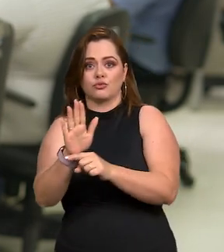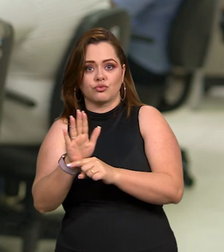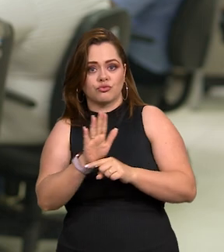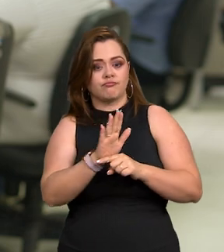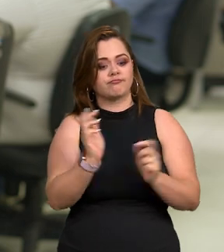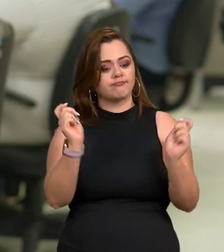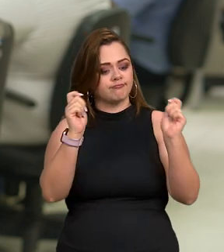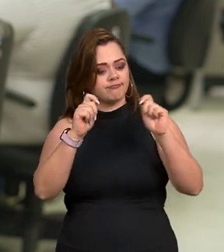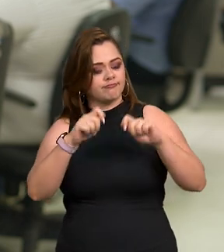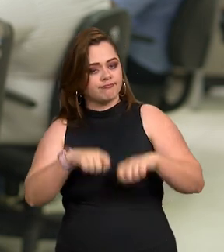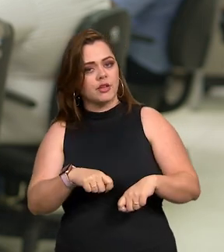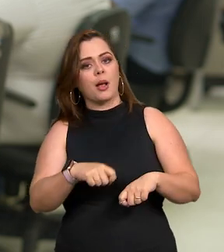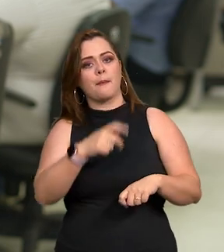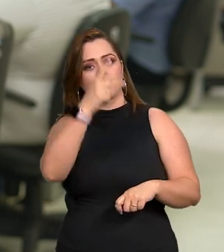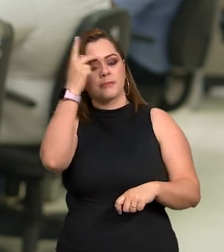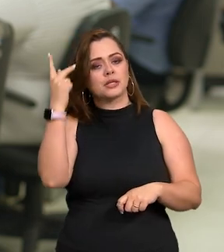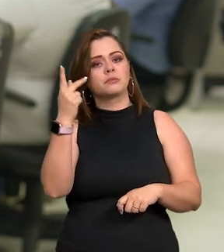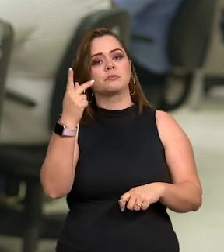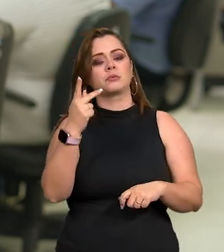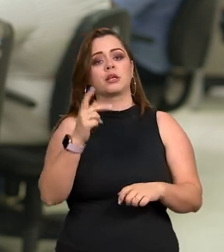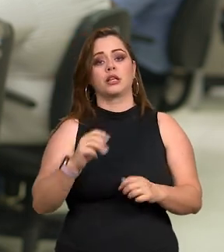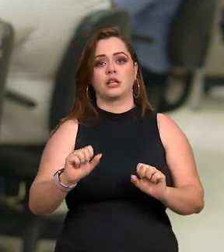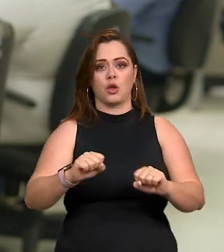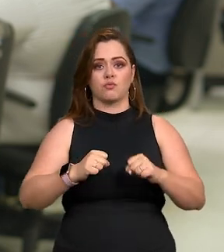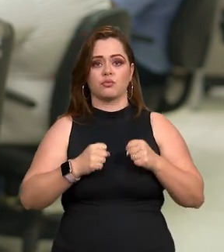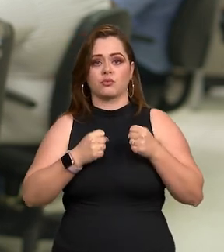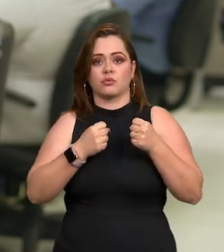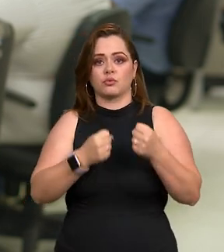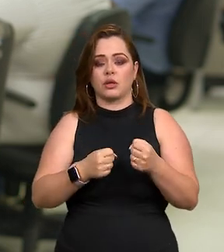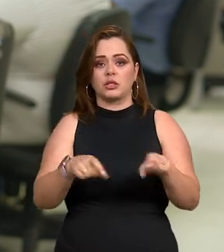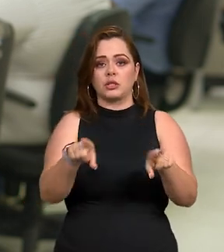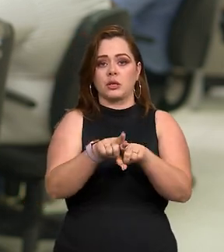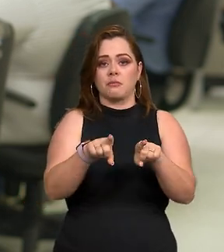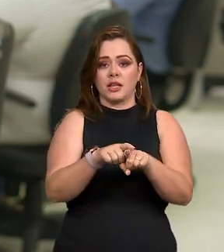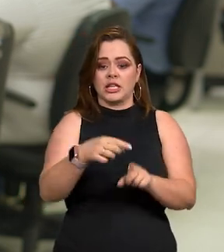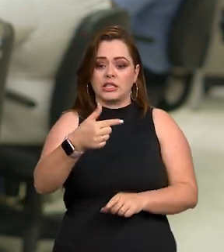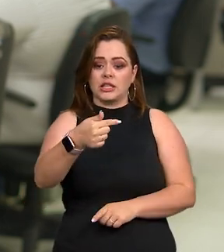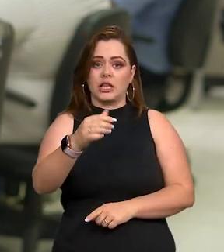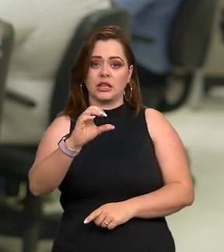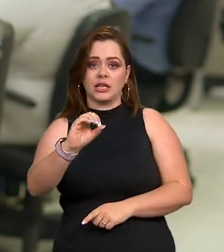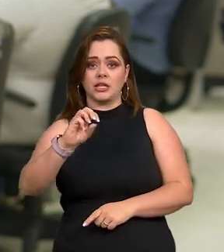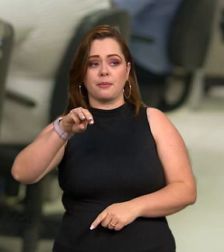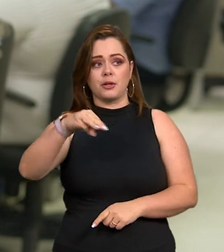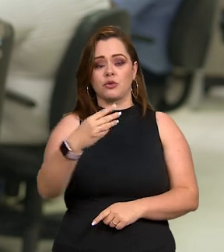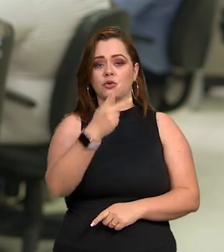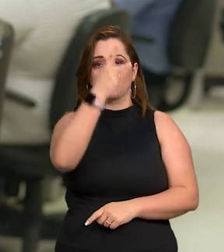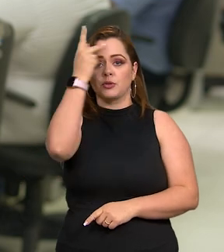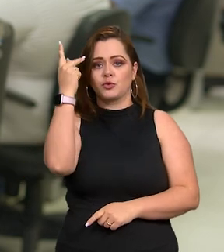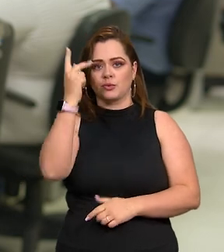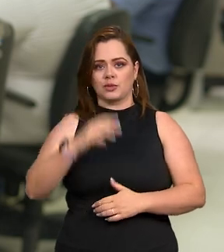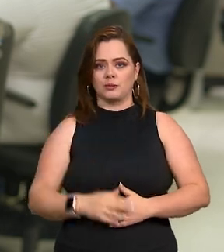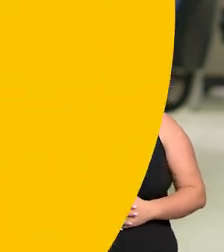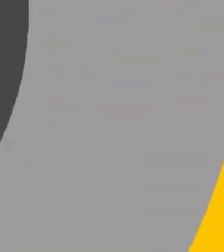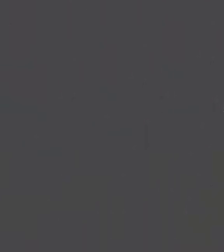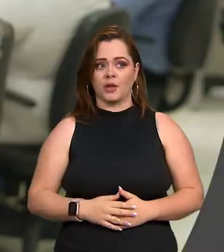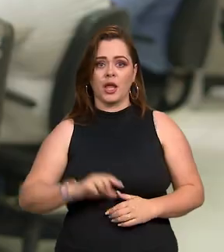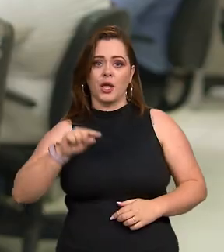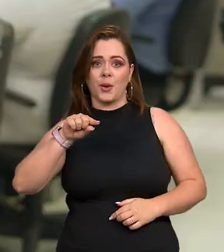possibilitar a renegociação de dívidas e tem o potencial de beneficiar até 70 milhões de pessoas.